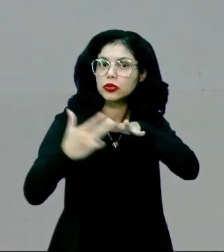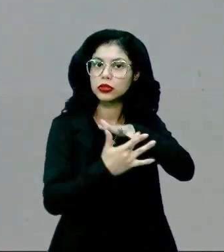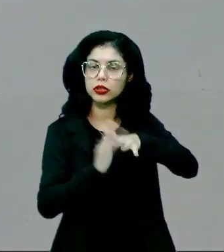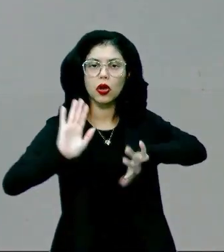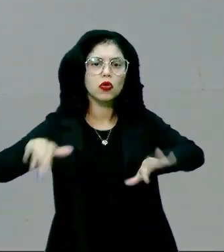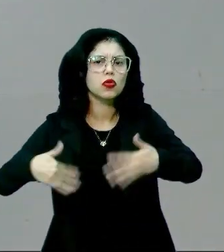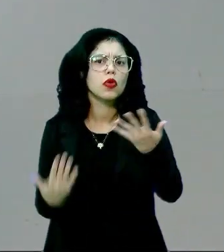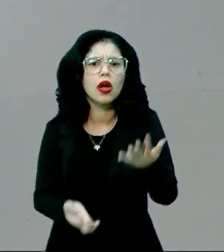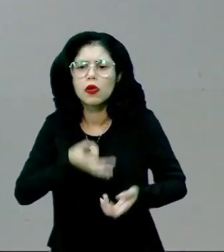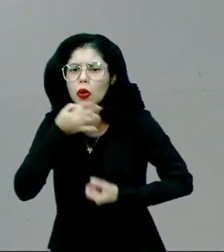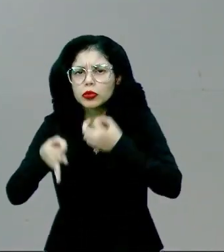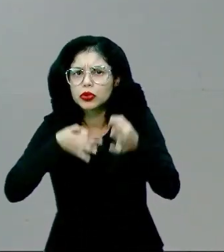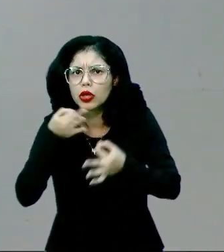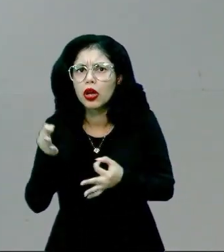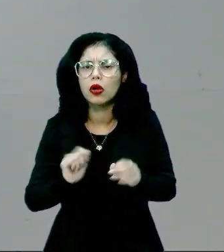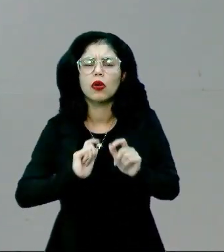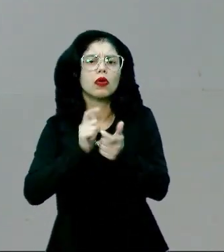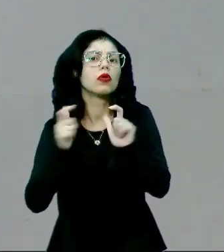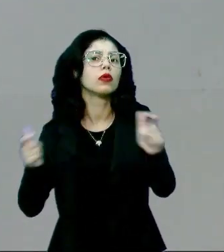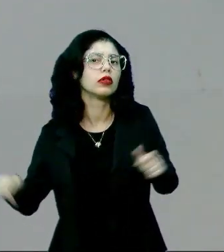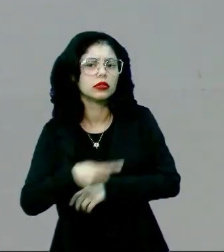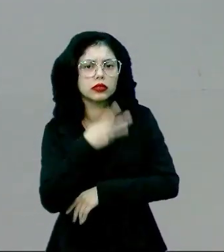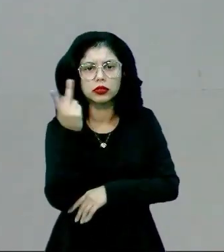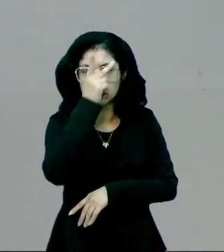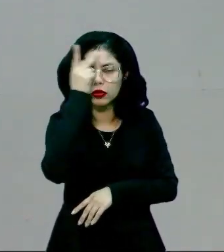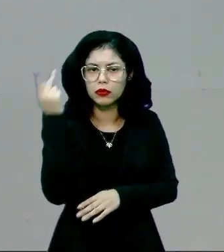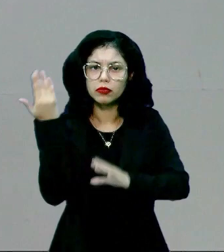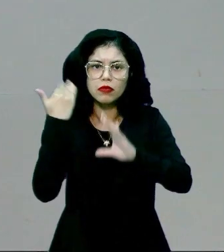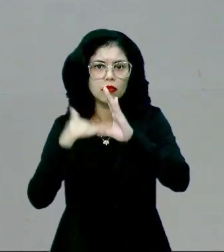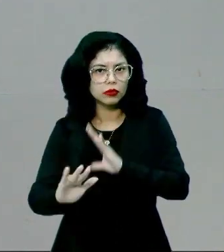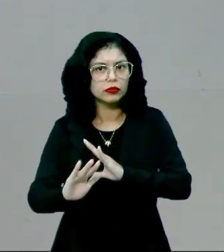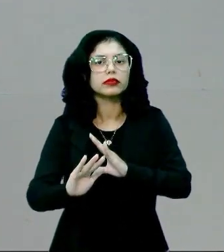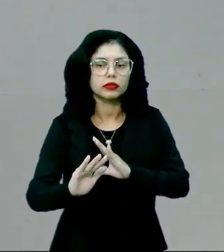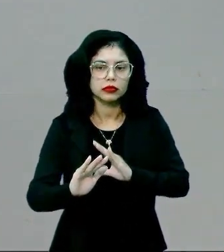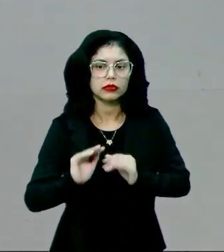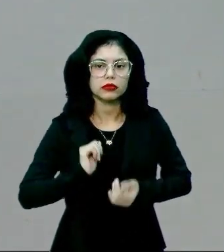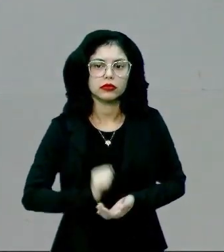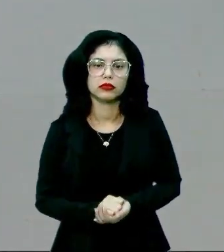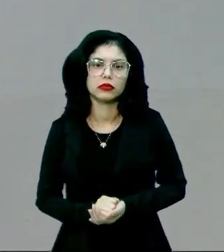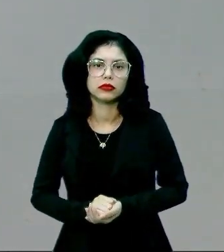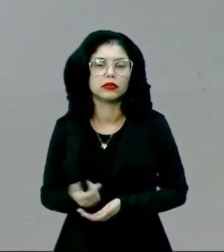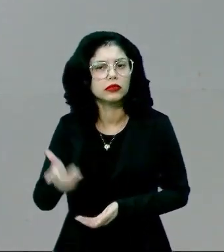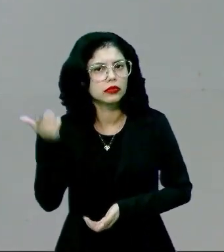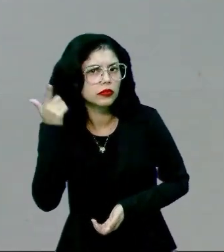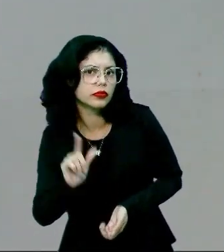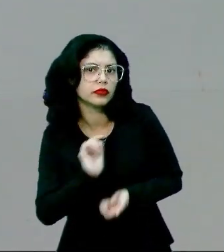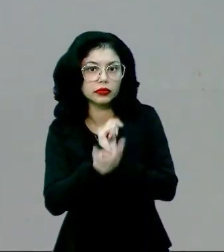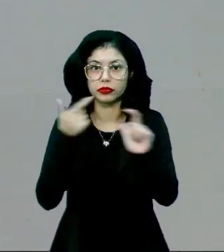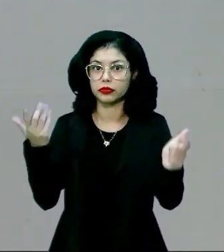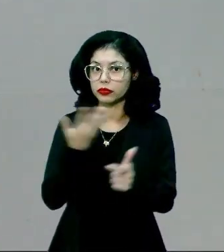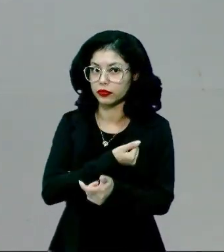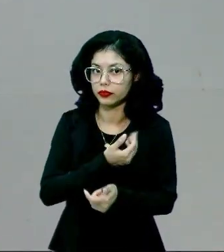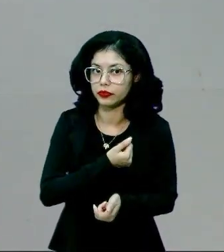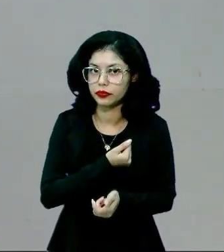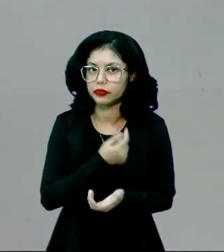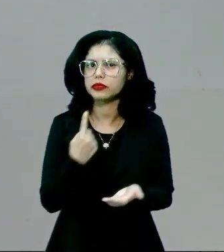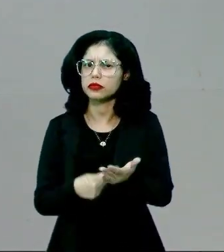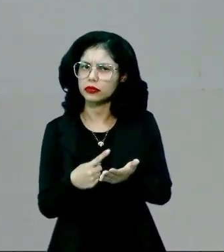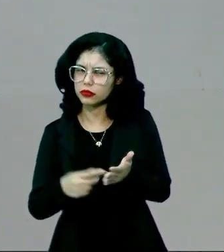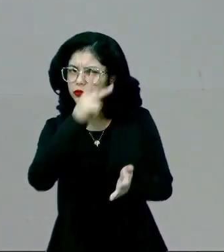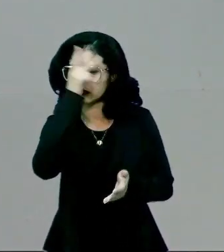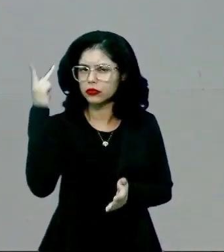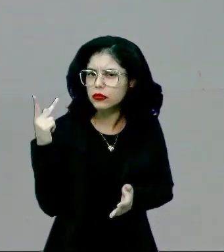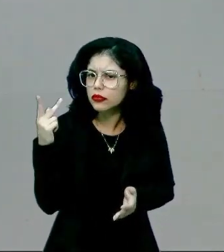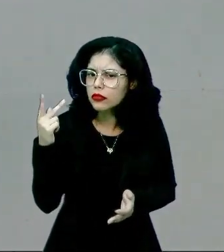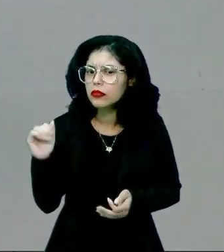Qual é a capacidade de engajamento dessa sua publicação? Consegue atingir um número considerável de